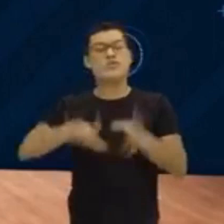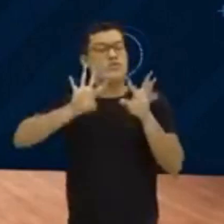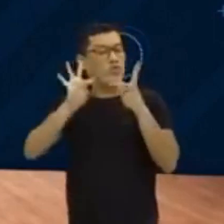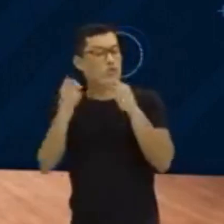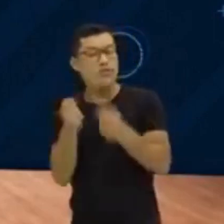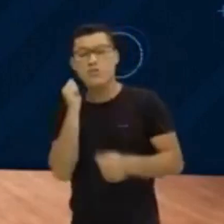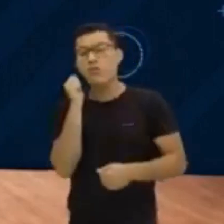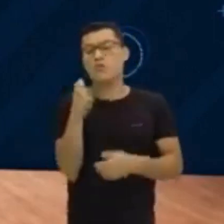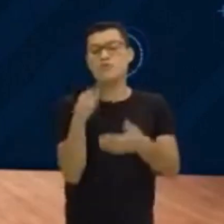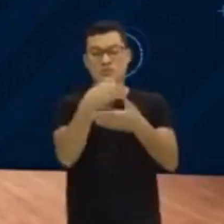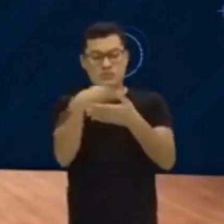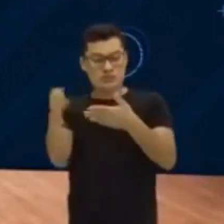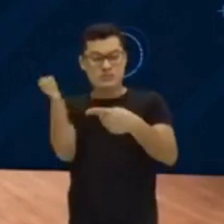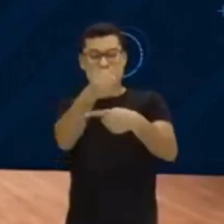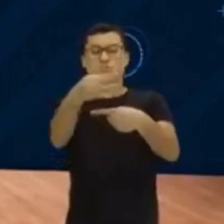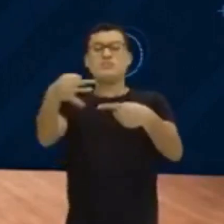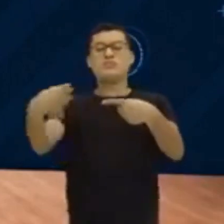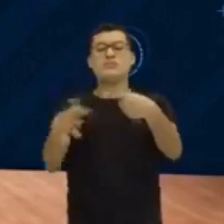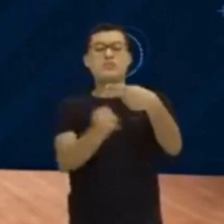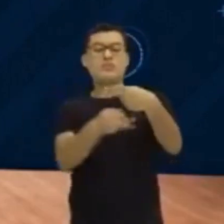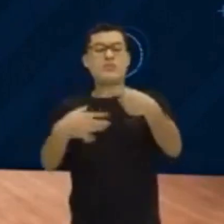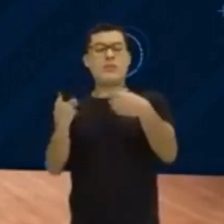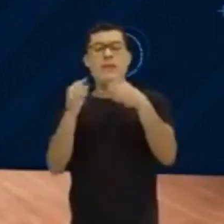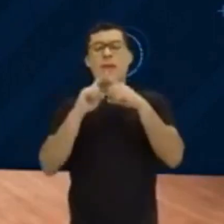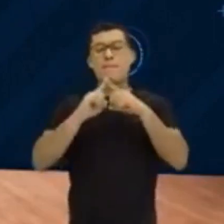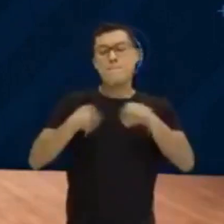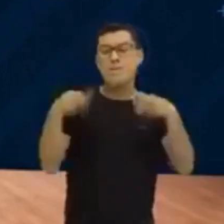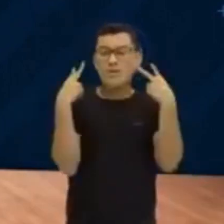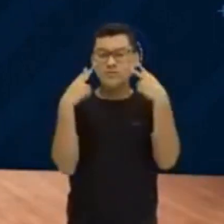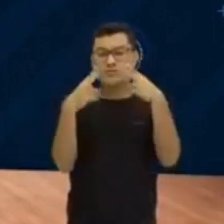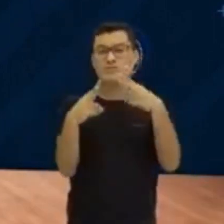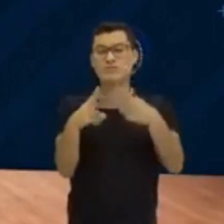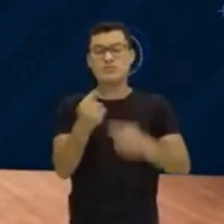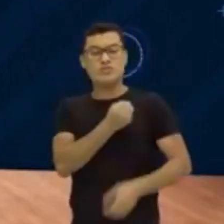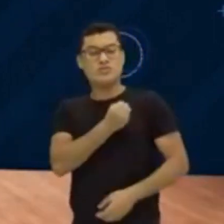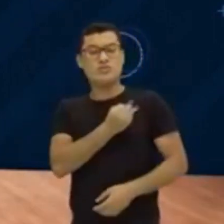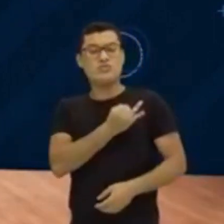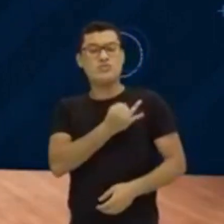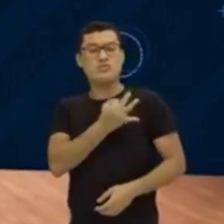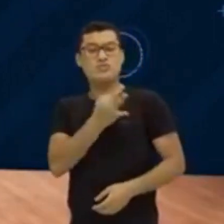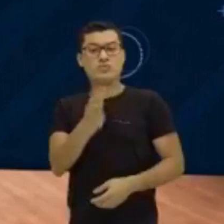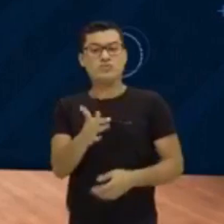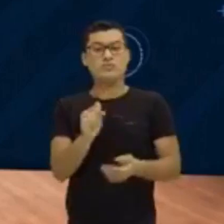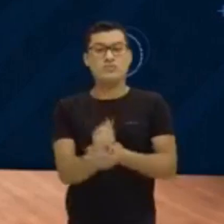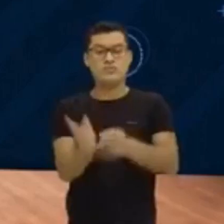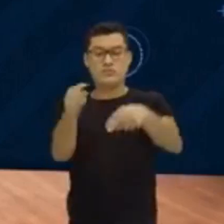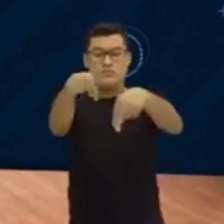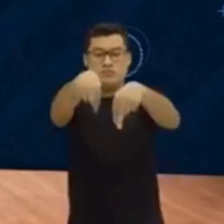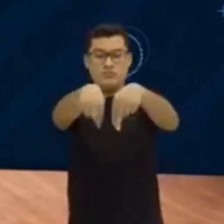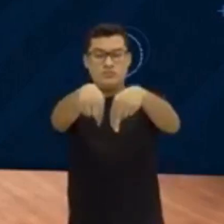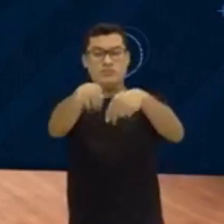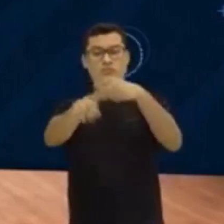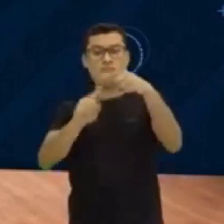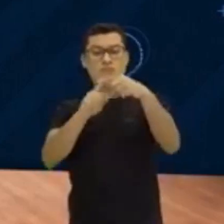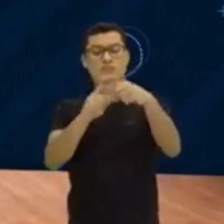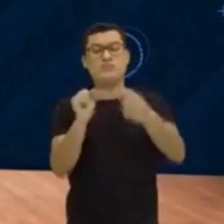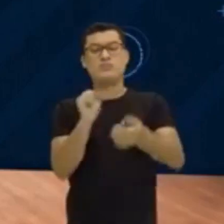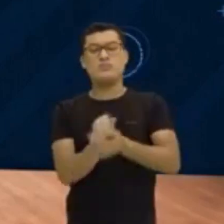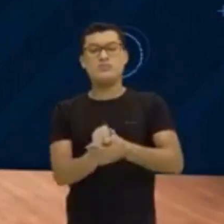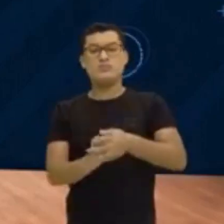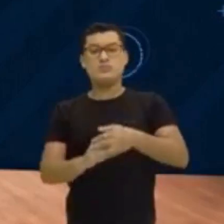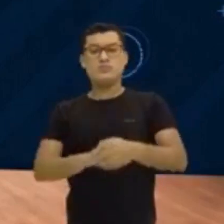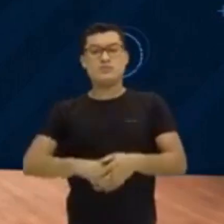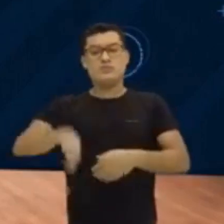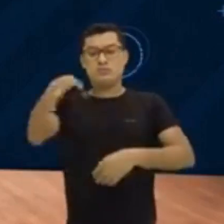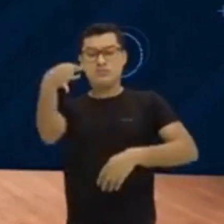que eu consigo escrever na forma de fração. Mas a gente viu que os inteiros e os naturais eu consigo. Mostra até o exemplo do 5. Os decimais